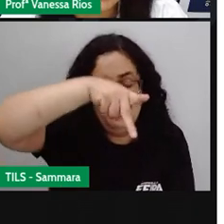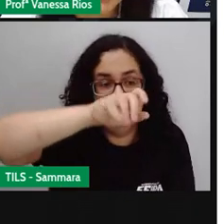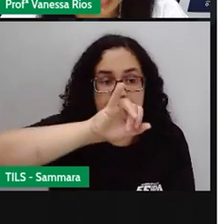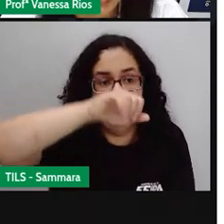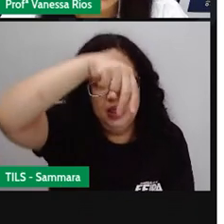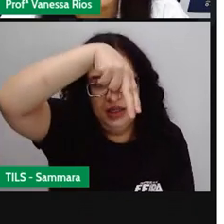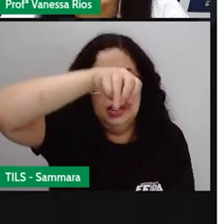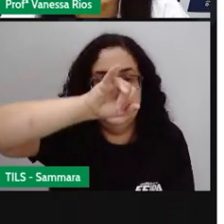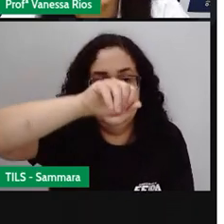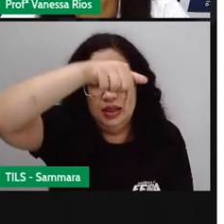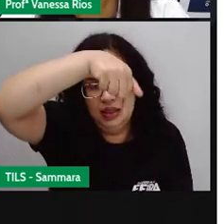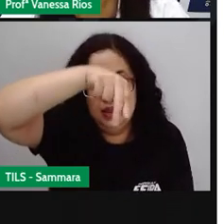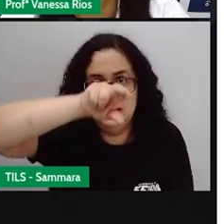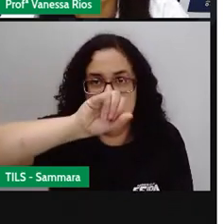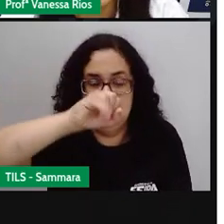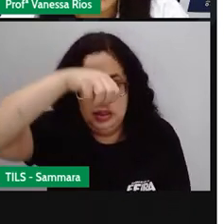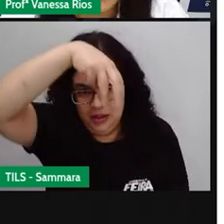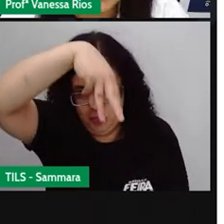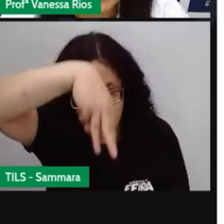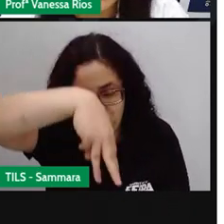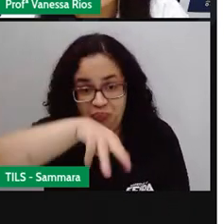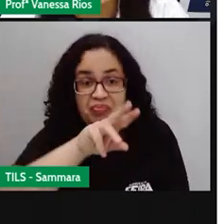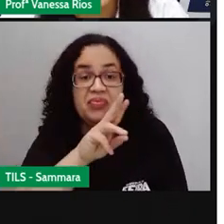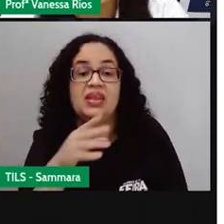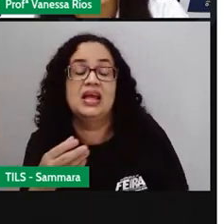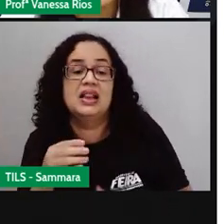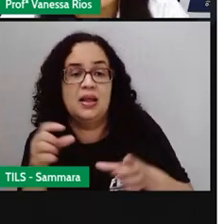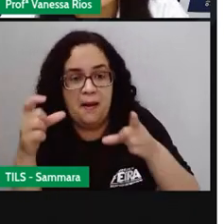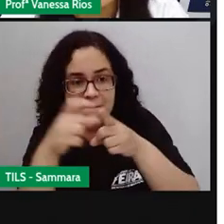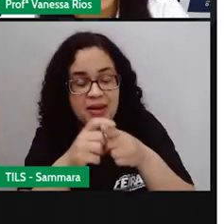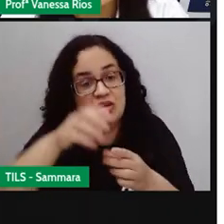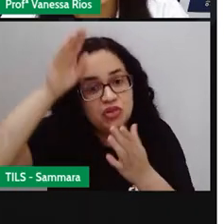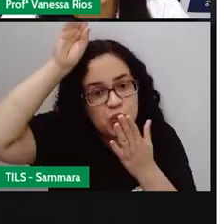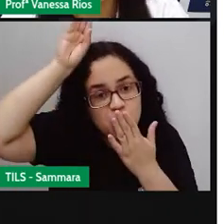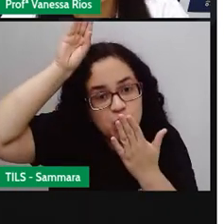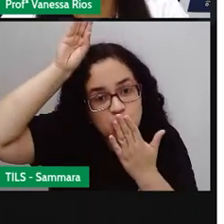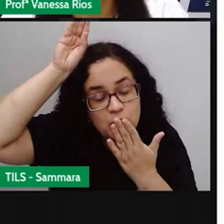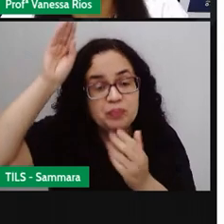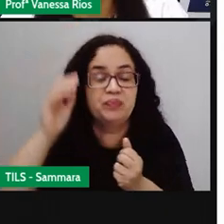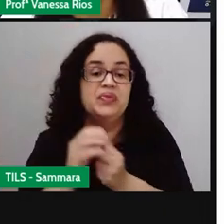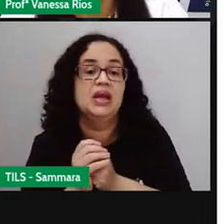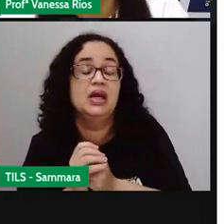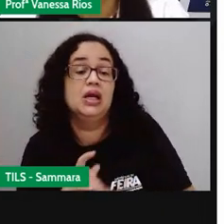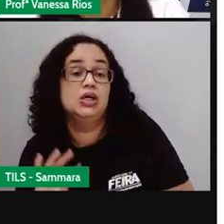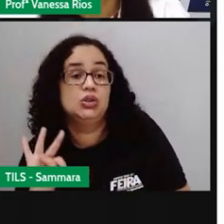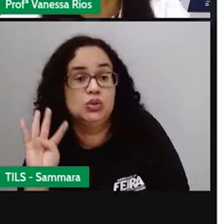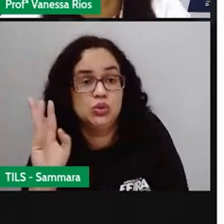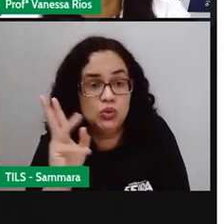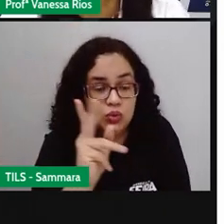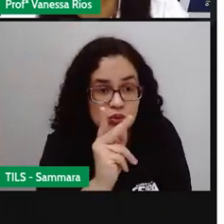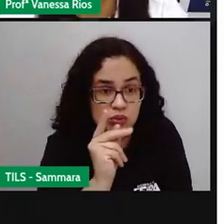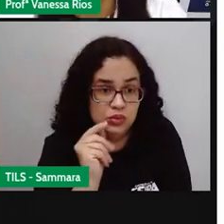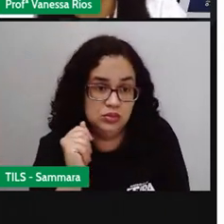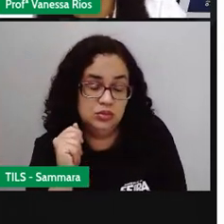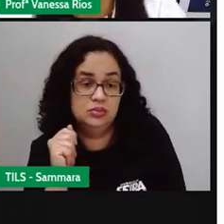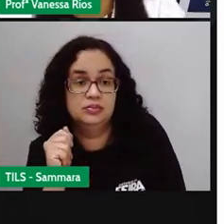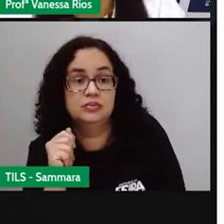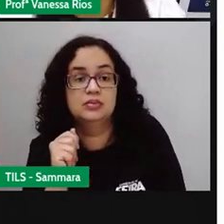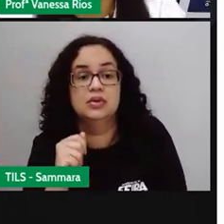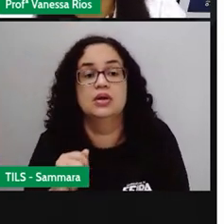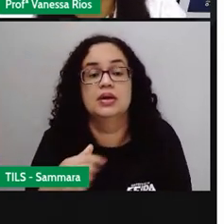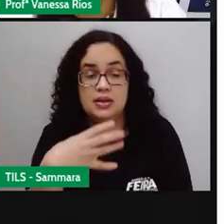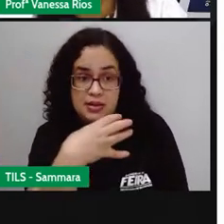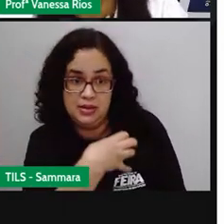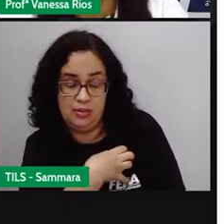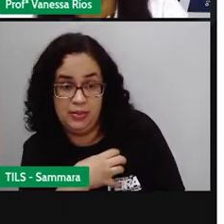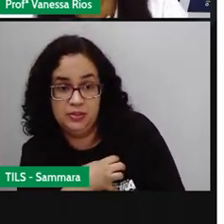Tupinambá, tronco Tupi-Guarani, que já habitava quase totalmente o litoral de todo o território